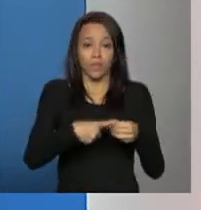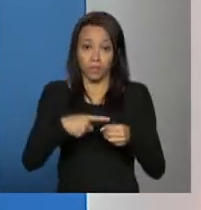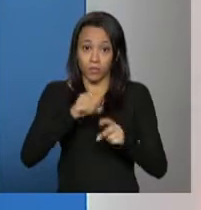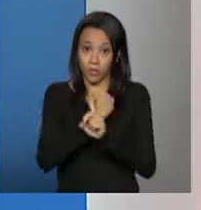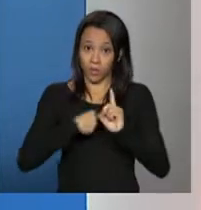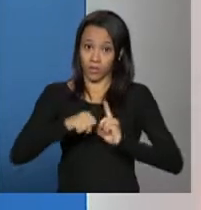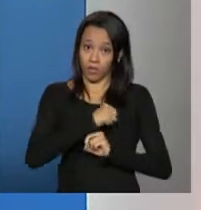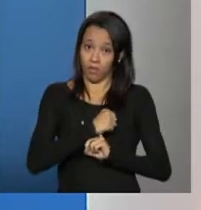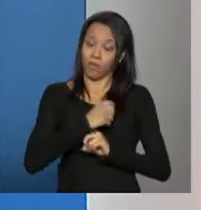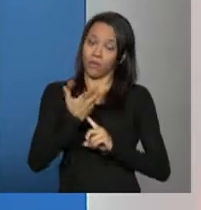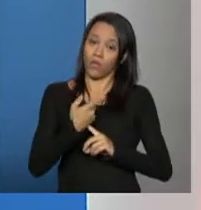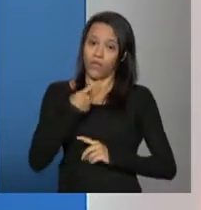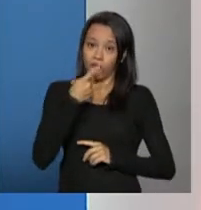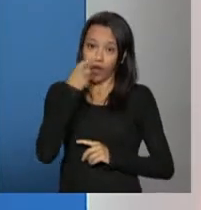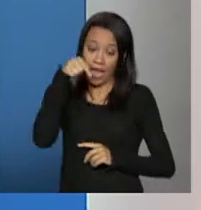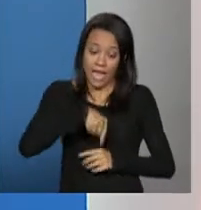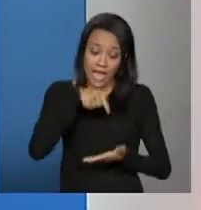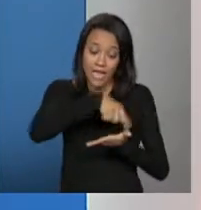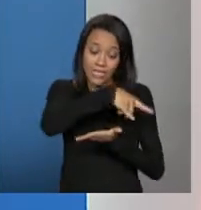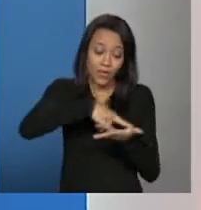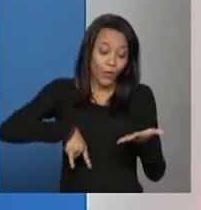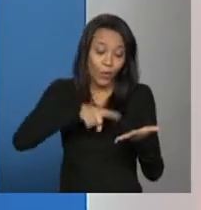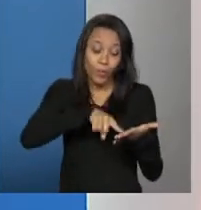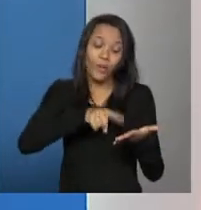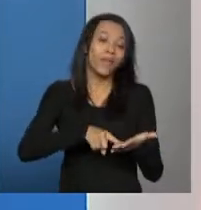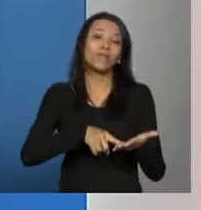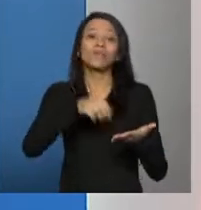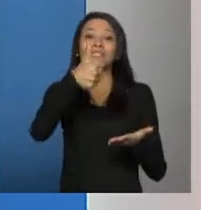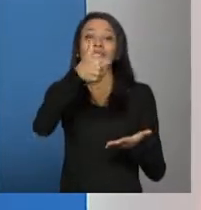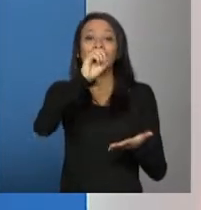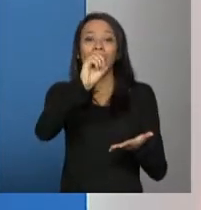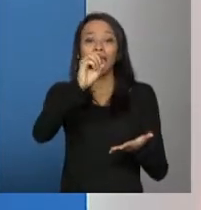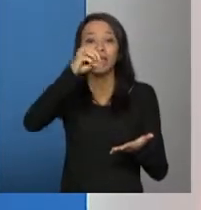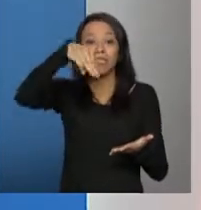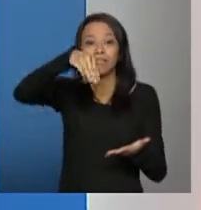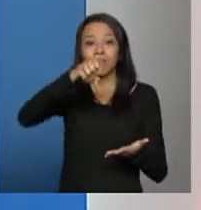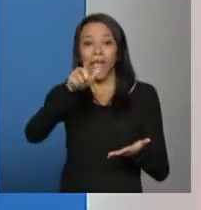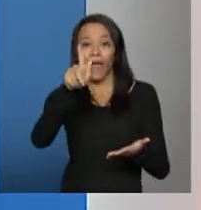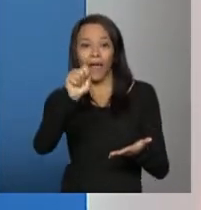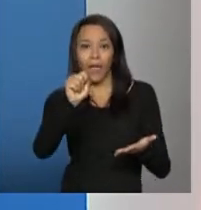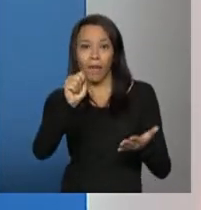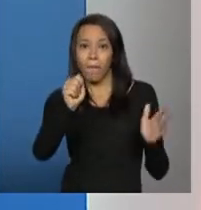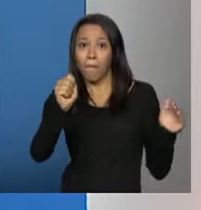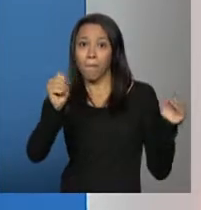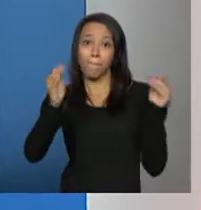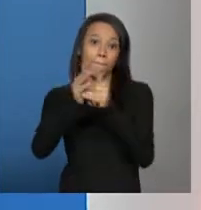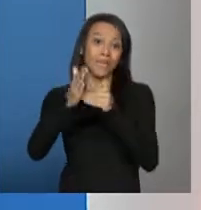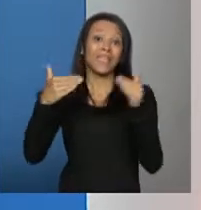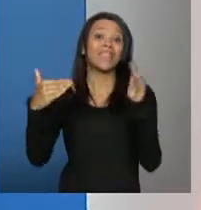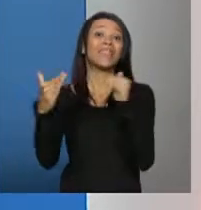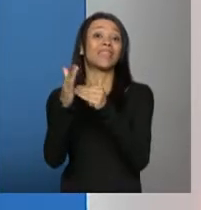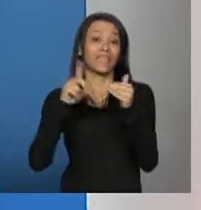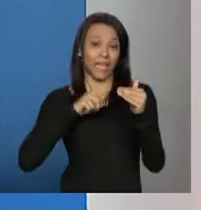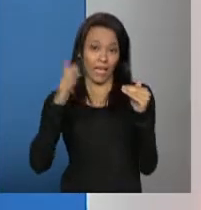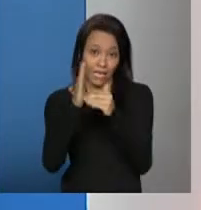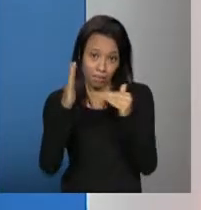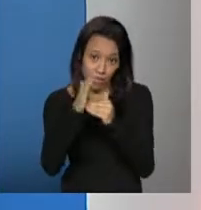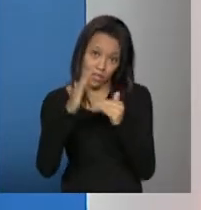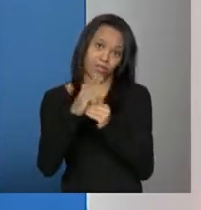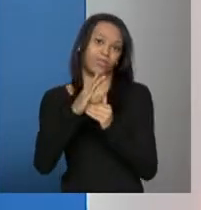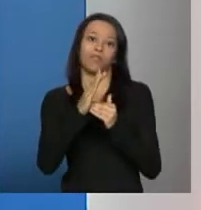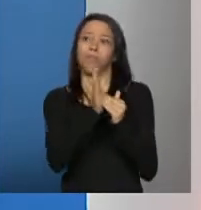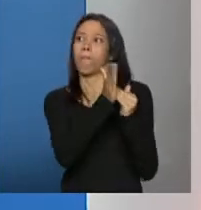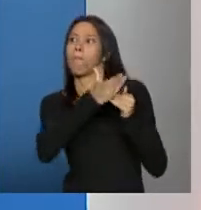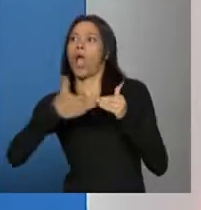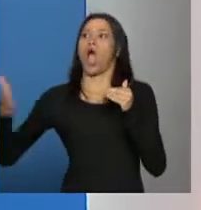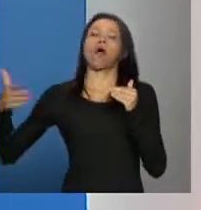aquela dica esse documento não pode passar de 10 megas e aí se isso acontecer fraciona o documento então qualquer outro documento ainda